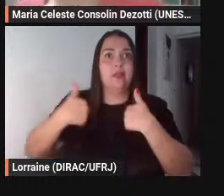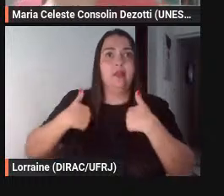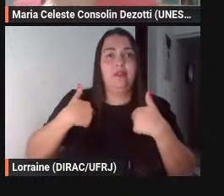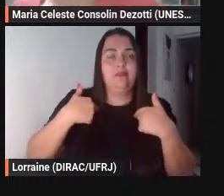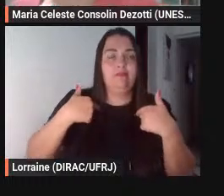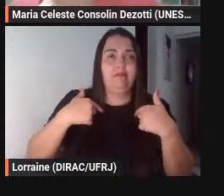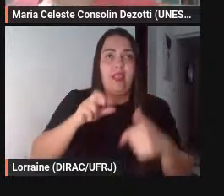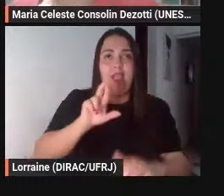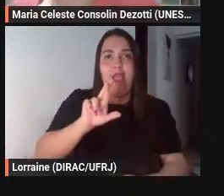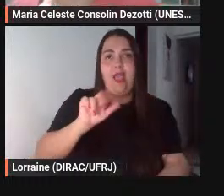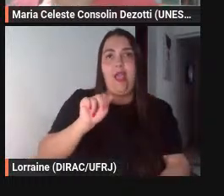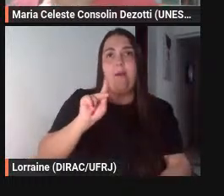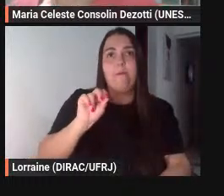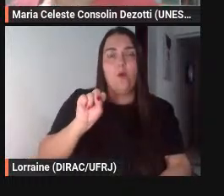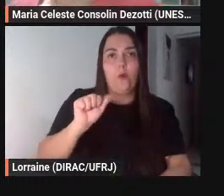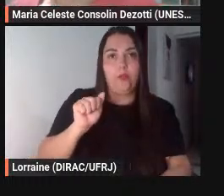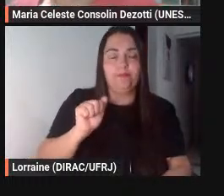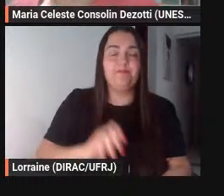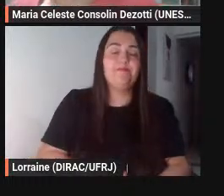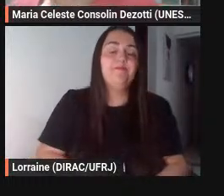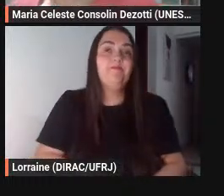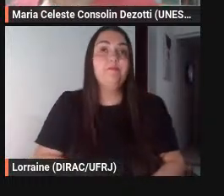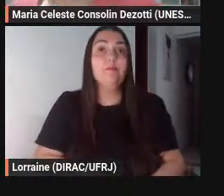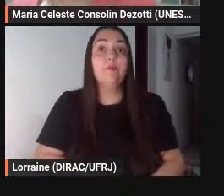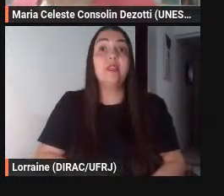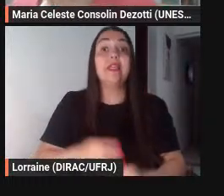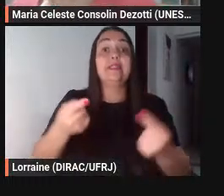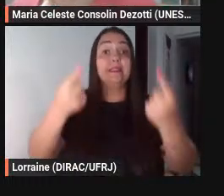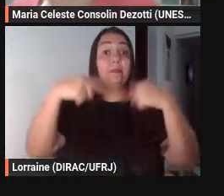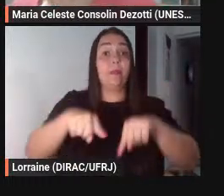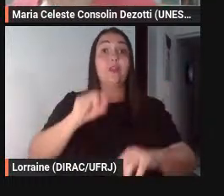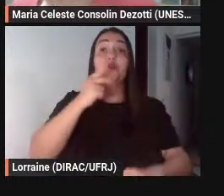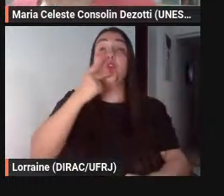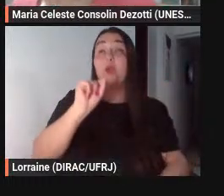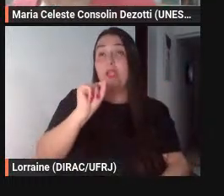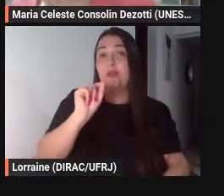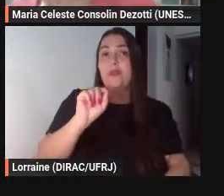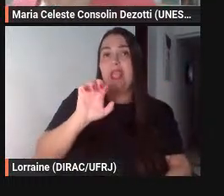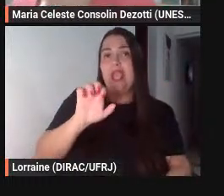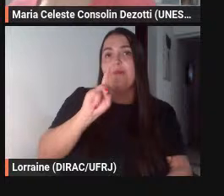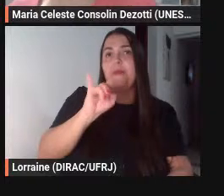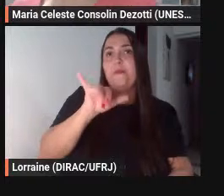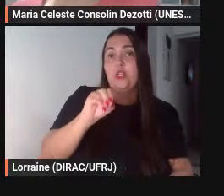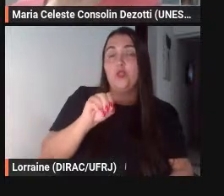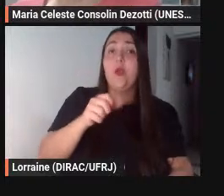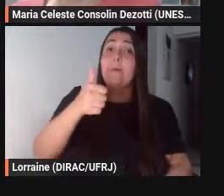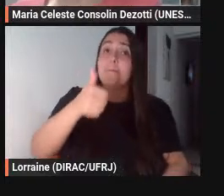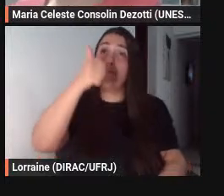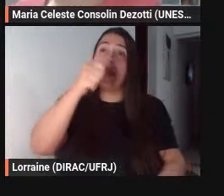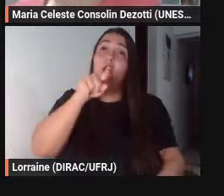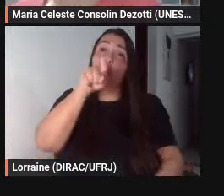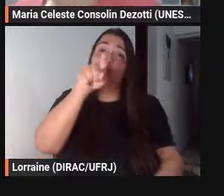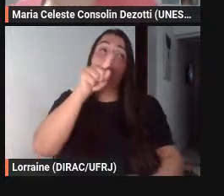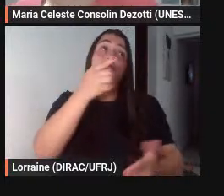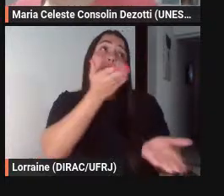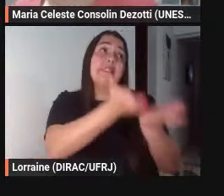depois é melhor servir em segurança do que exercer o mando em desamparo